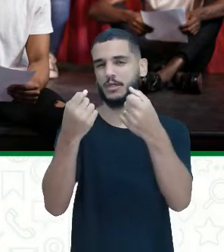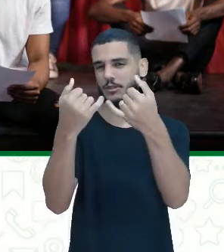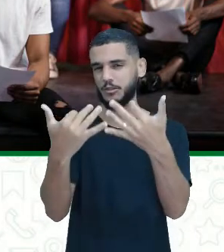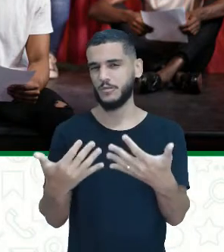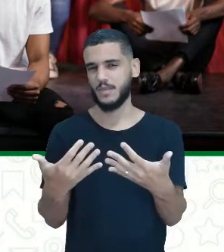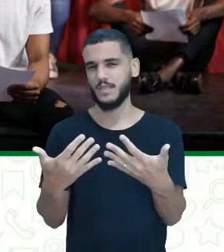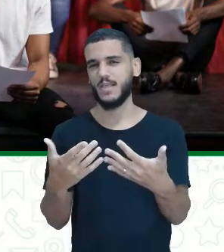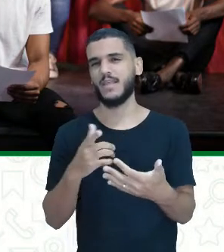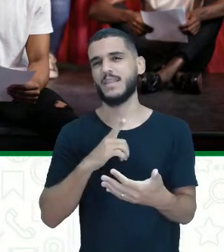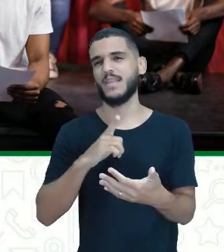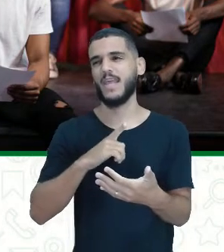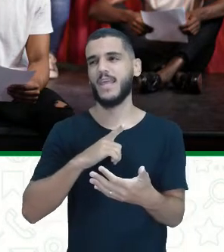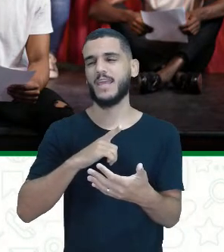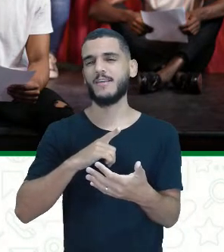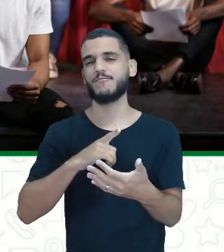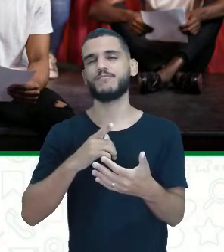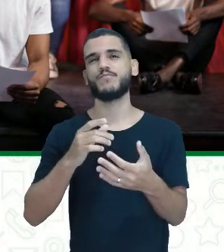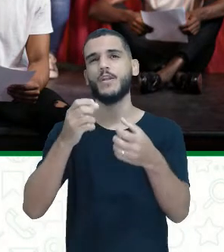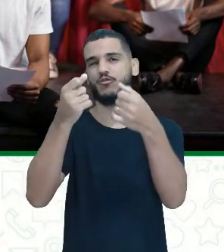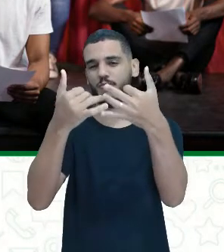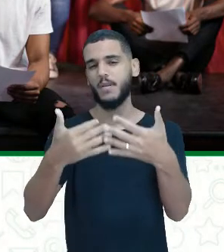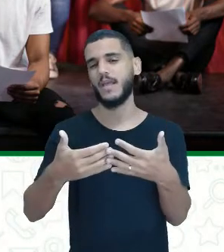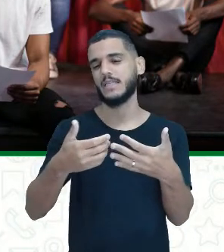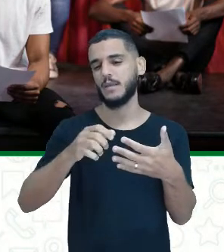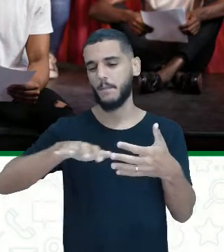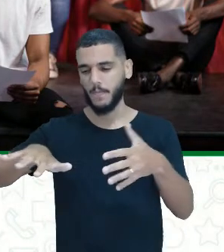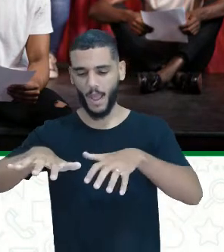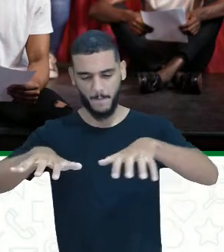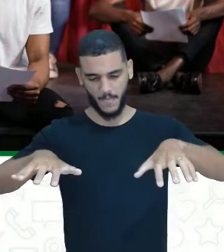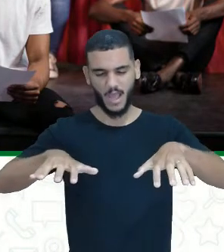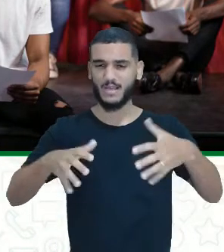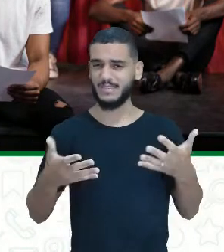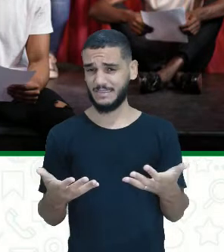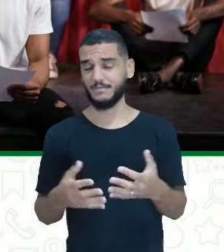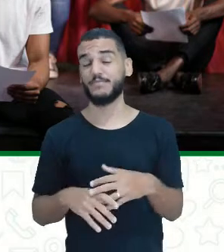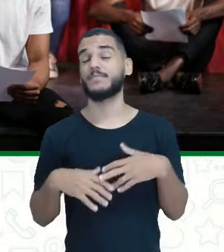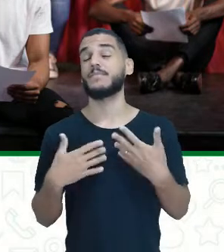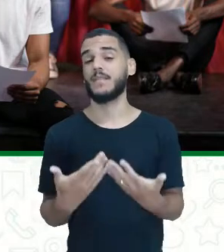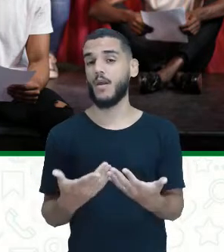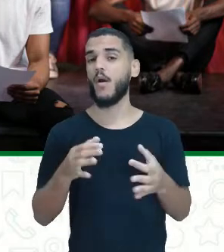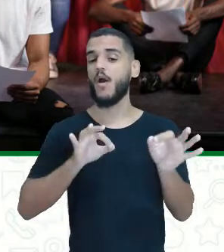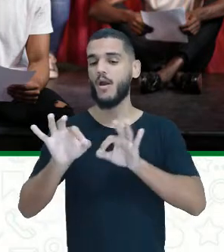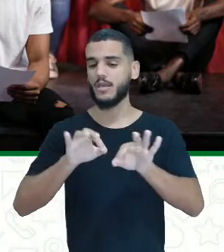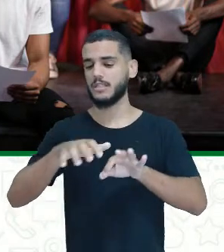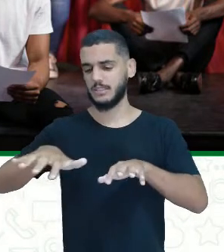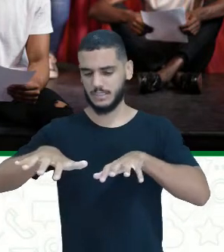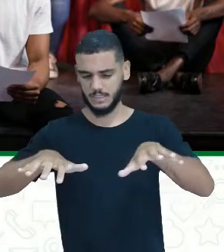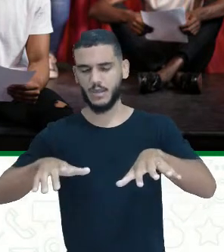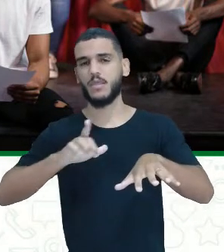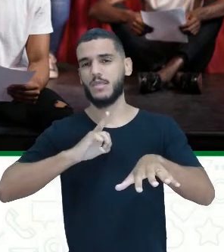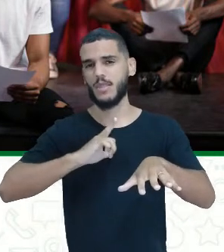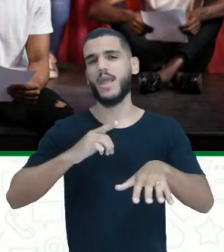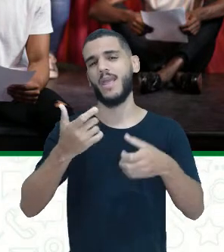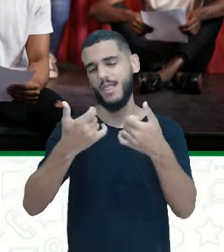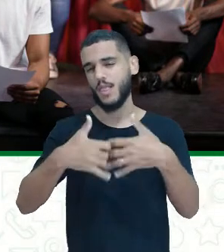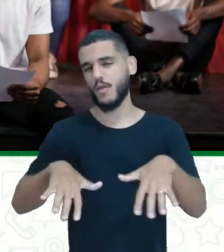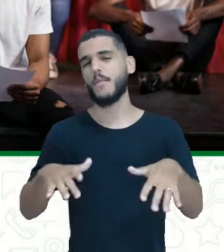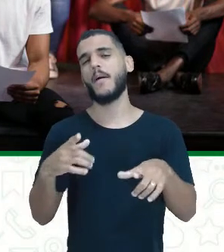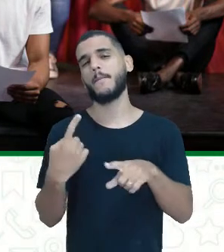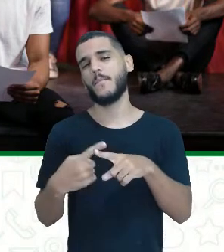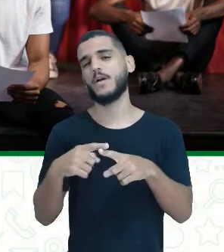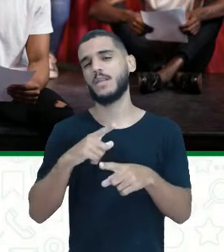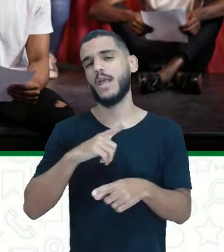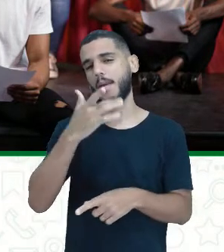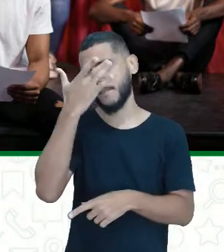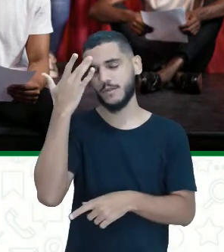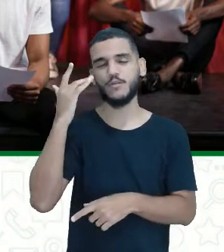subdividir? Olha, a subdivisão ela existe de maneira natural quando você tem o ator,